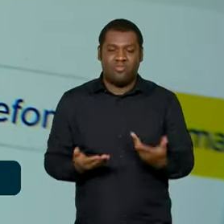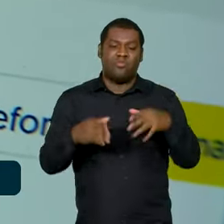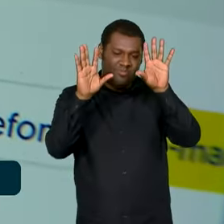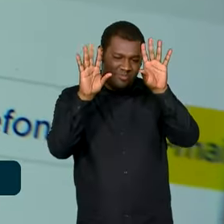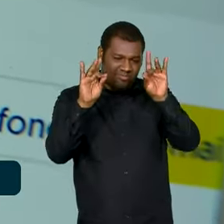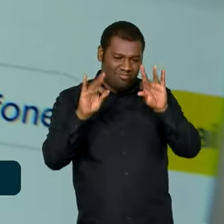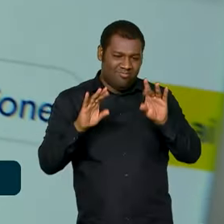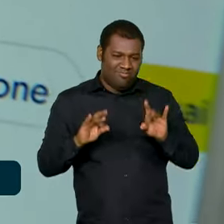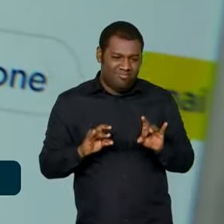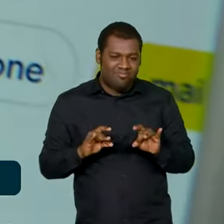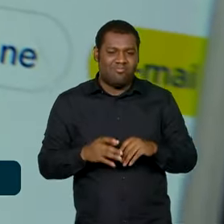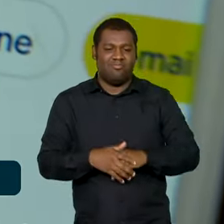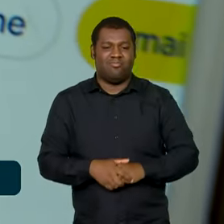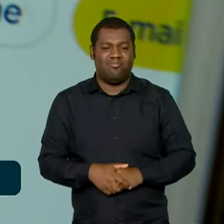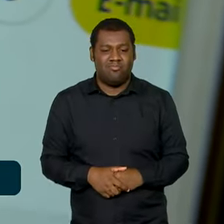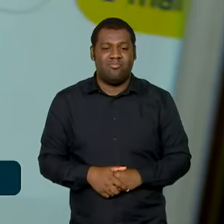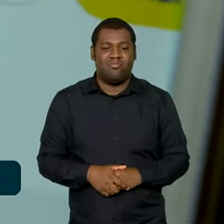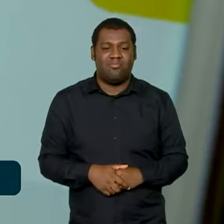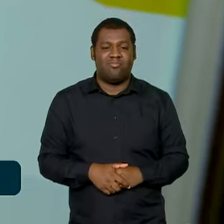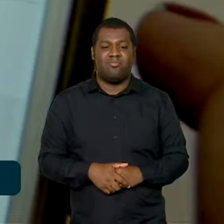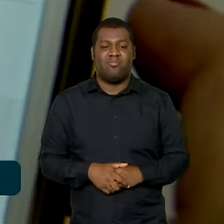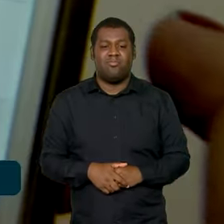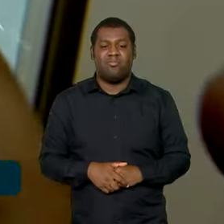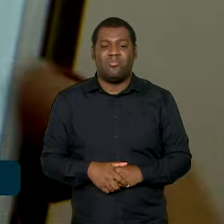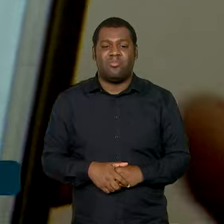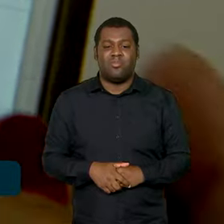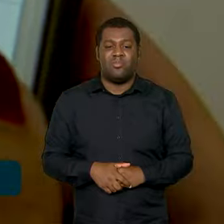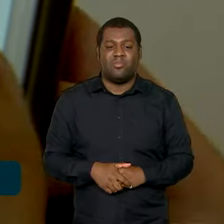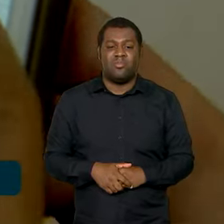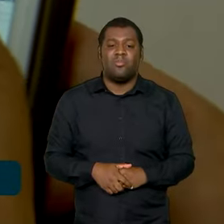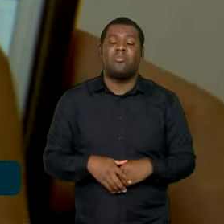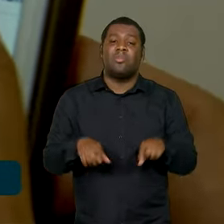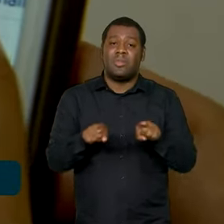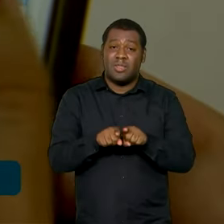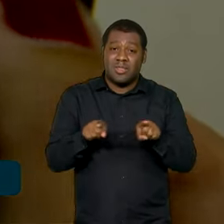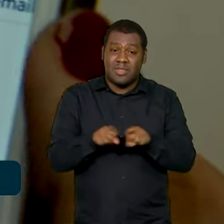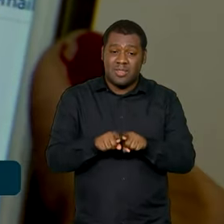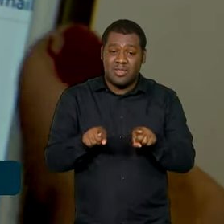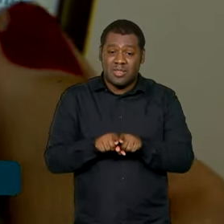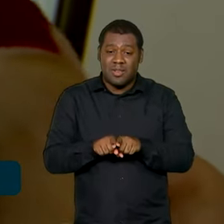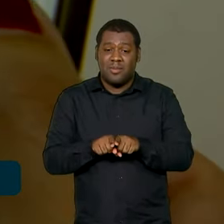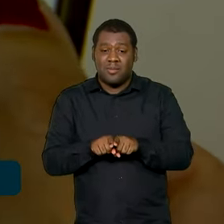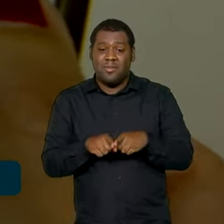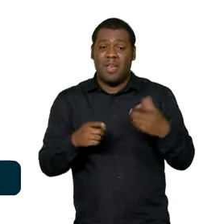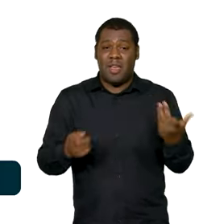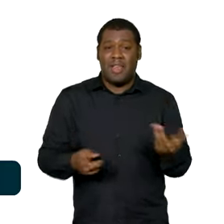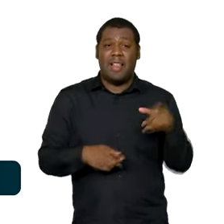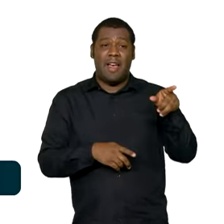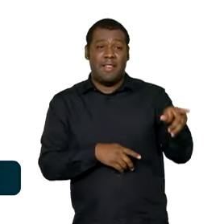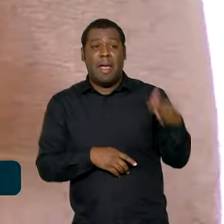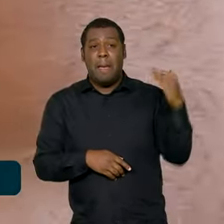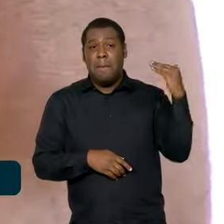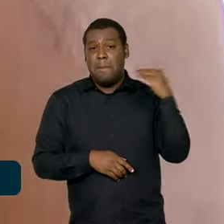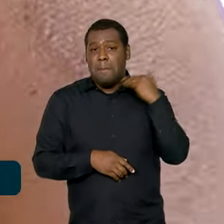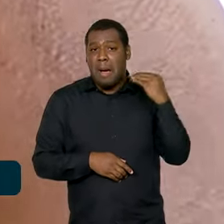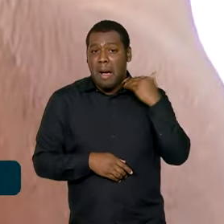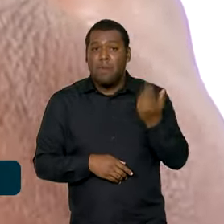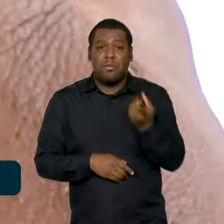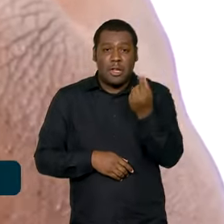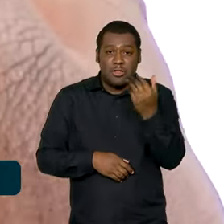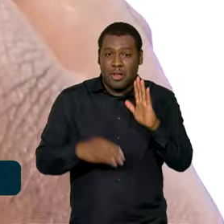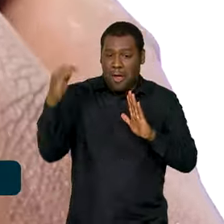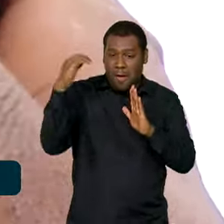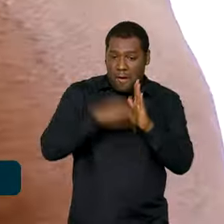vencidas, fim de pagamentos duplicados, além da redução de custos com tarifas bancárias, e maior rapidez na